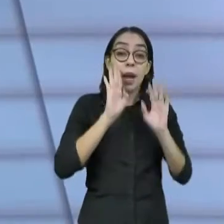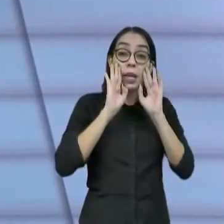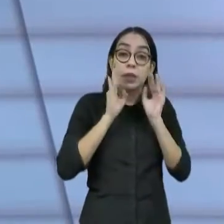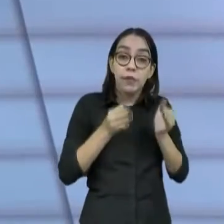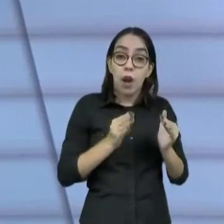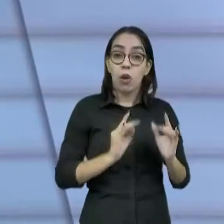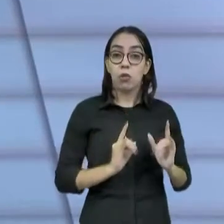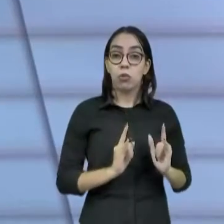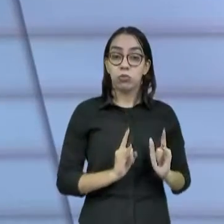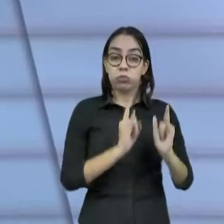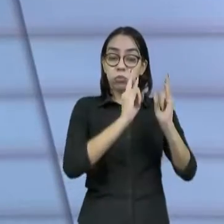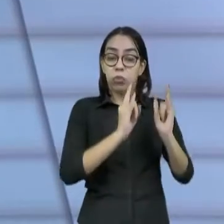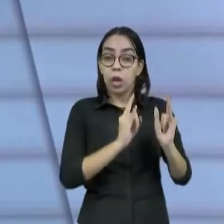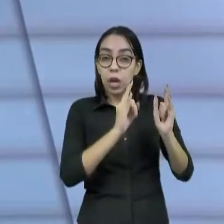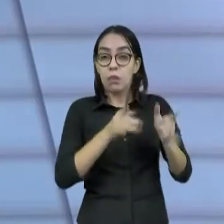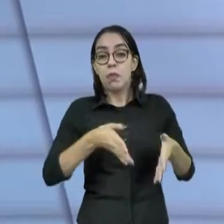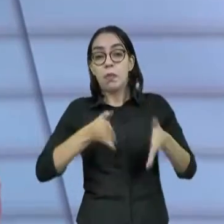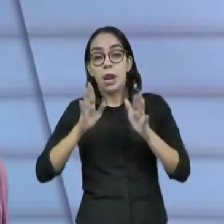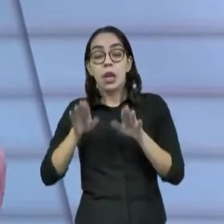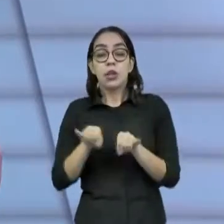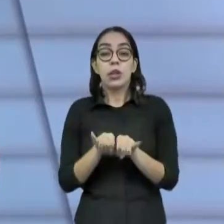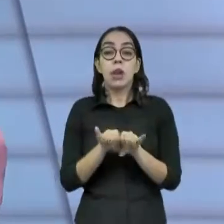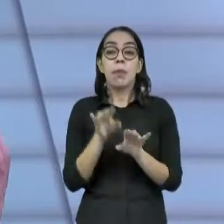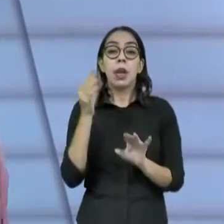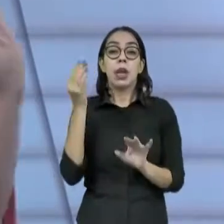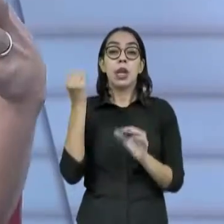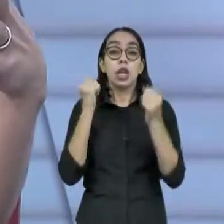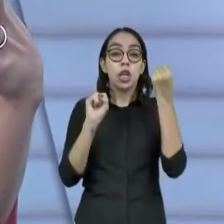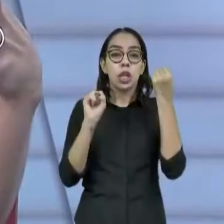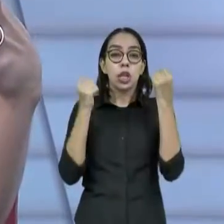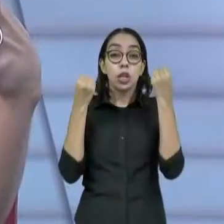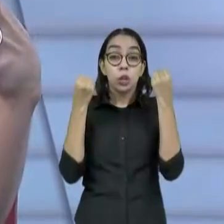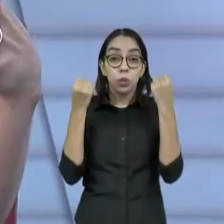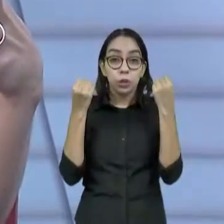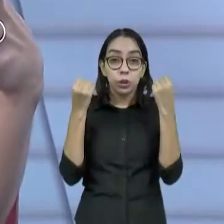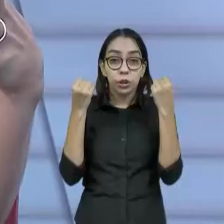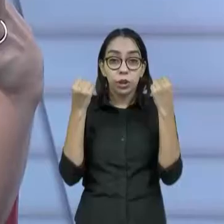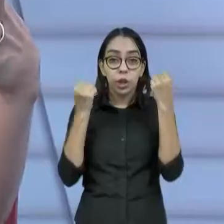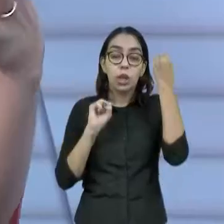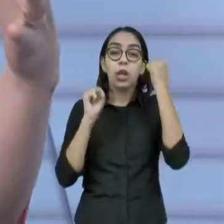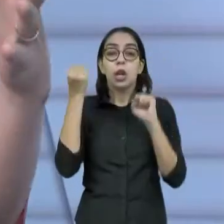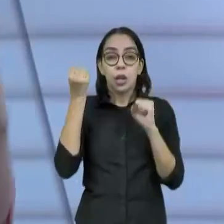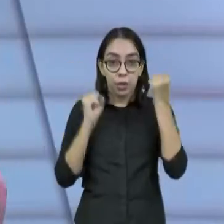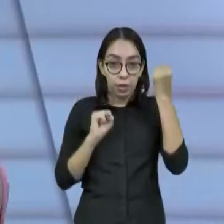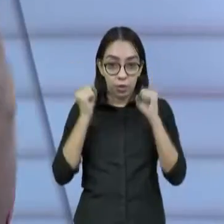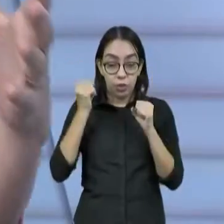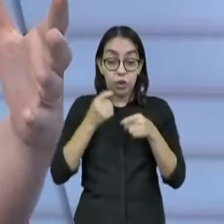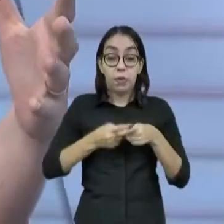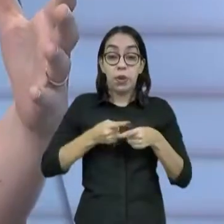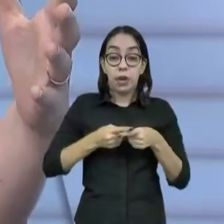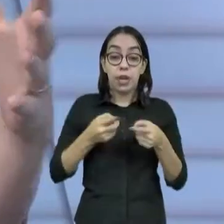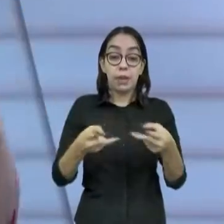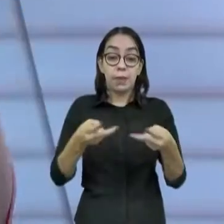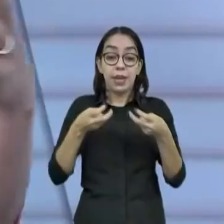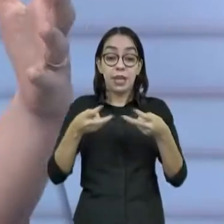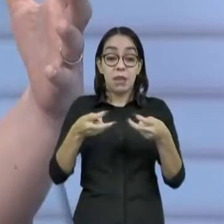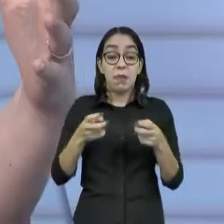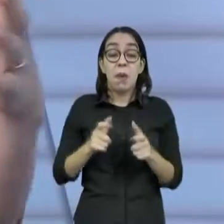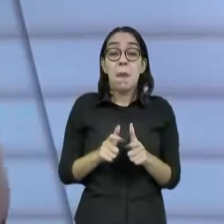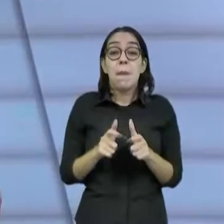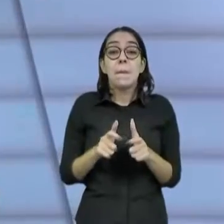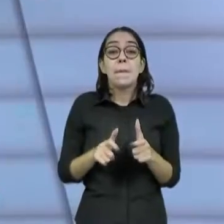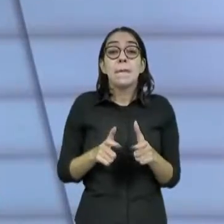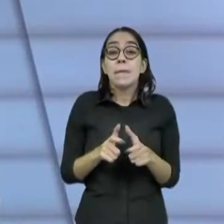postagem industrial também. Porque eles entenderam que a maior parte do lixo que vai para os aterros vem dos condomínios, principalmente